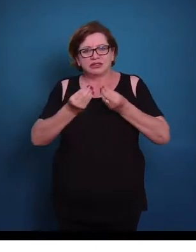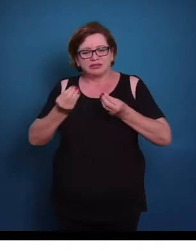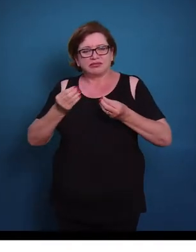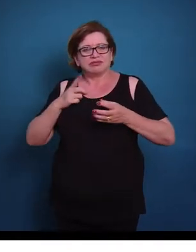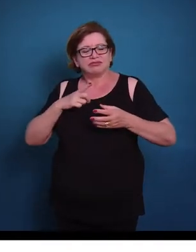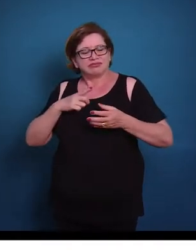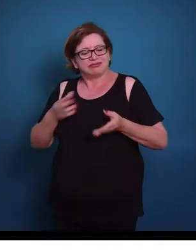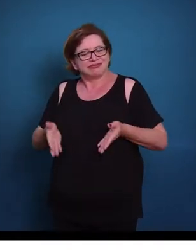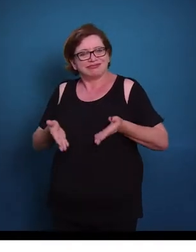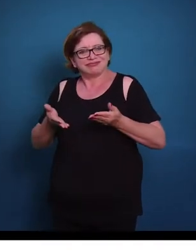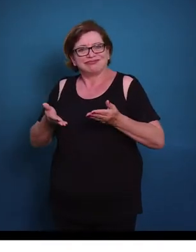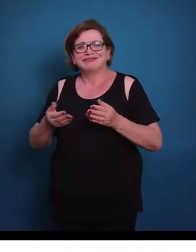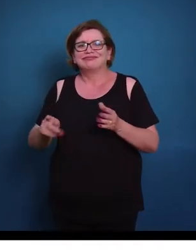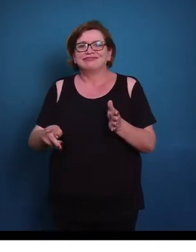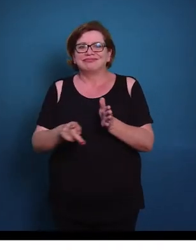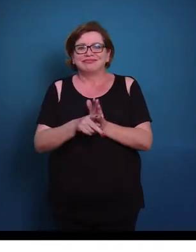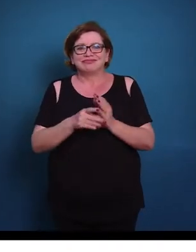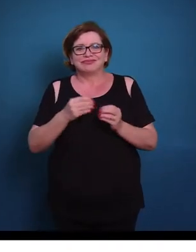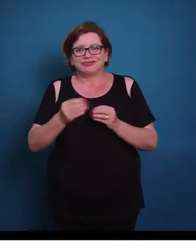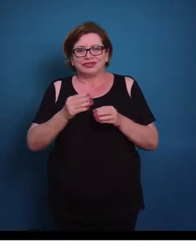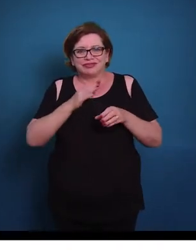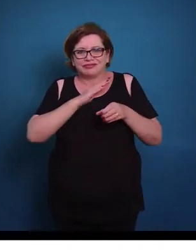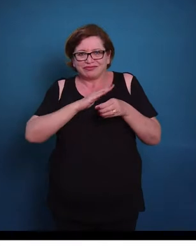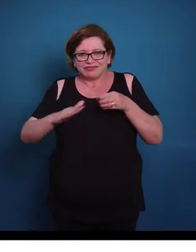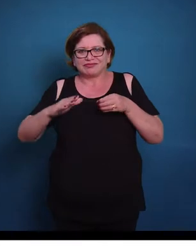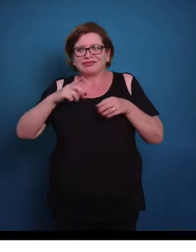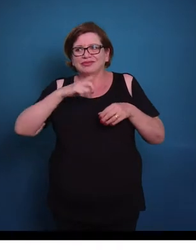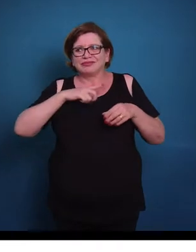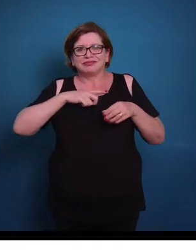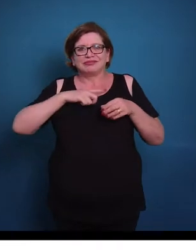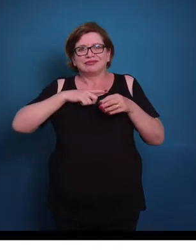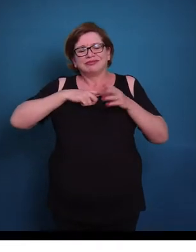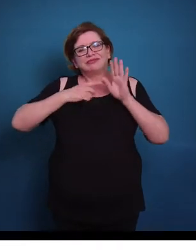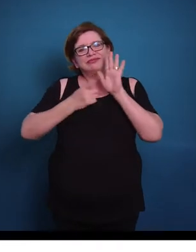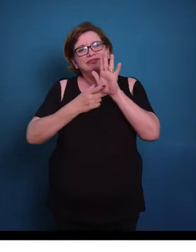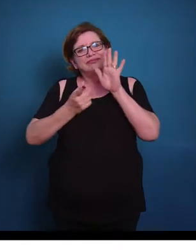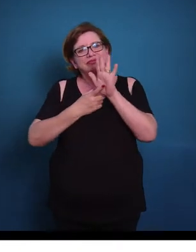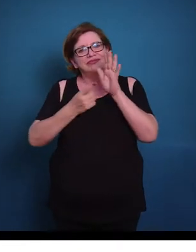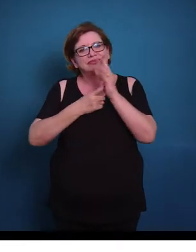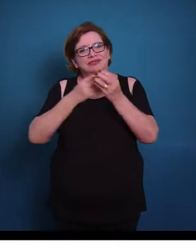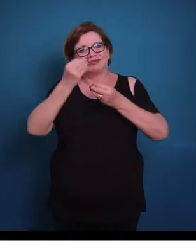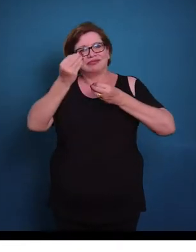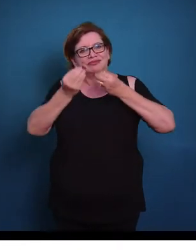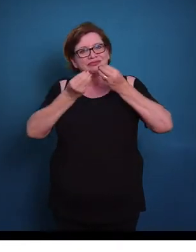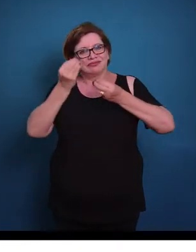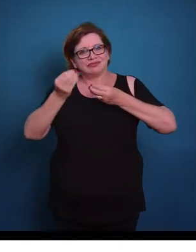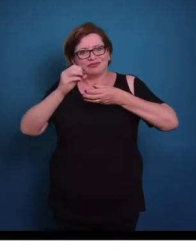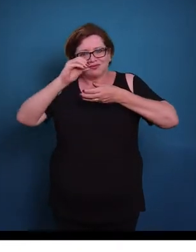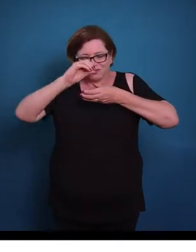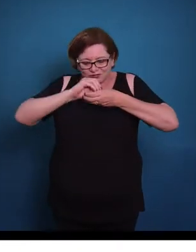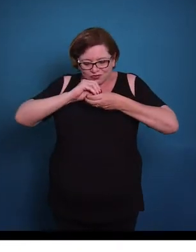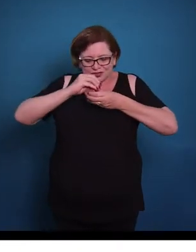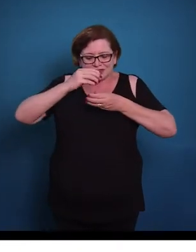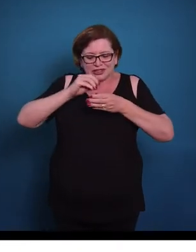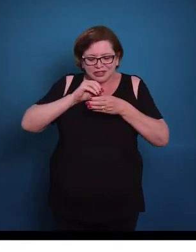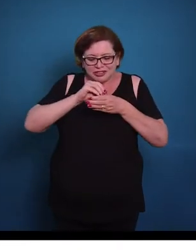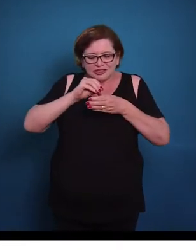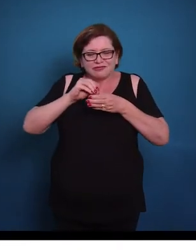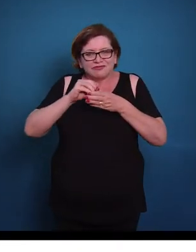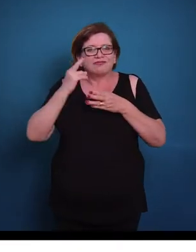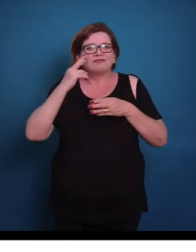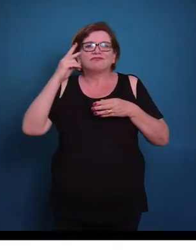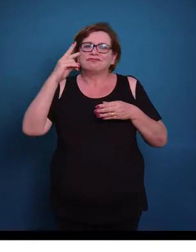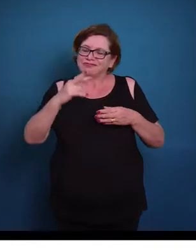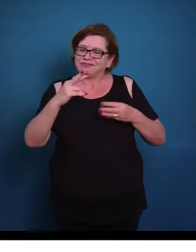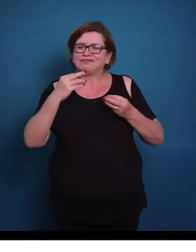um estímulo voluntário. Aqui um corte transversal mostra novamente o citoplasma e o núcleo na periferia da